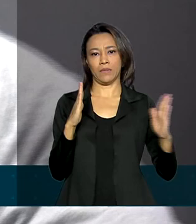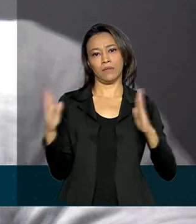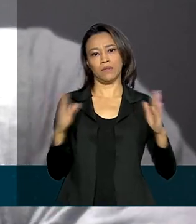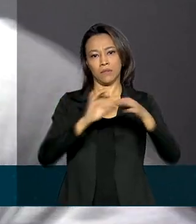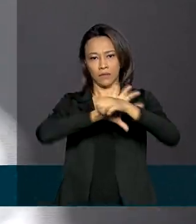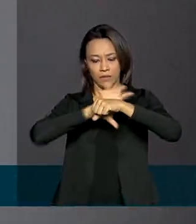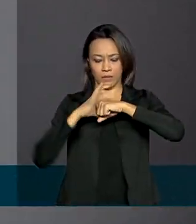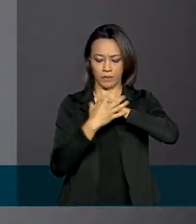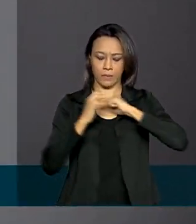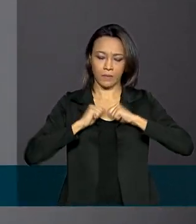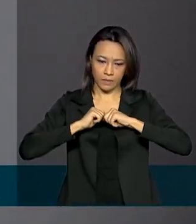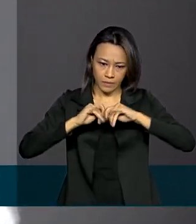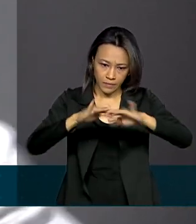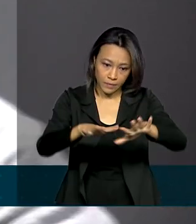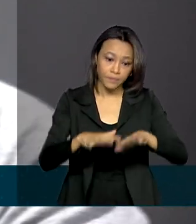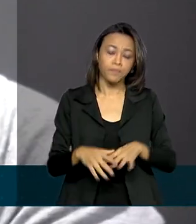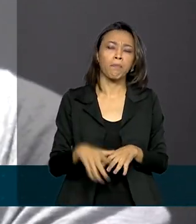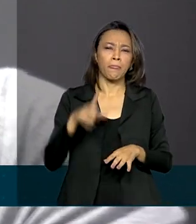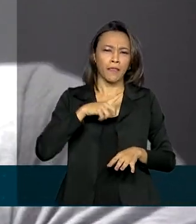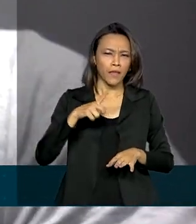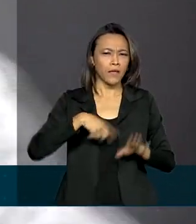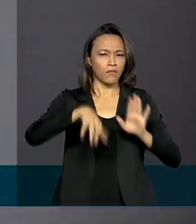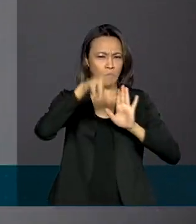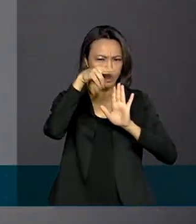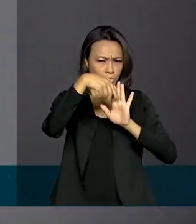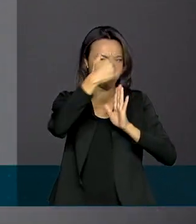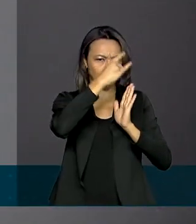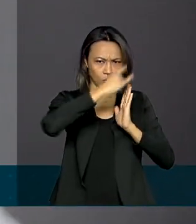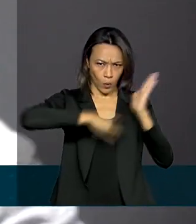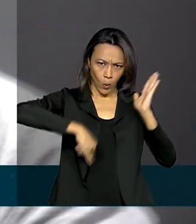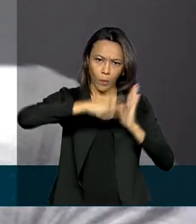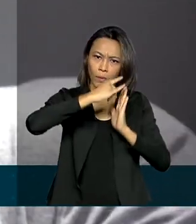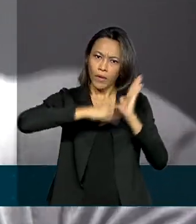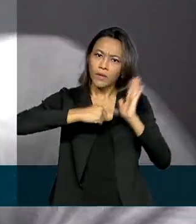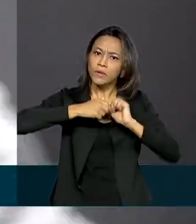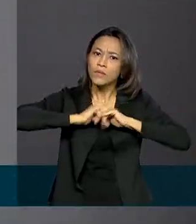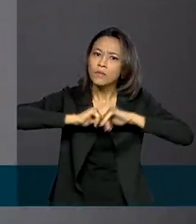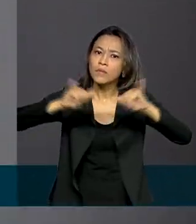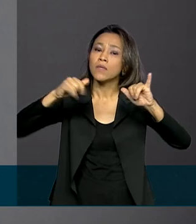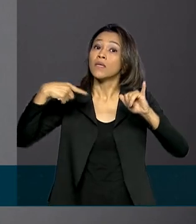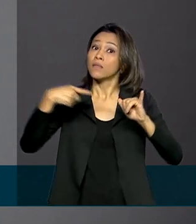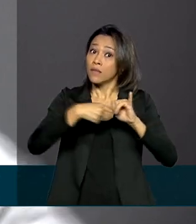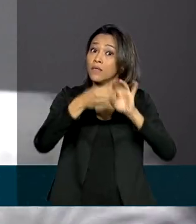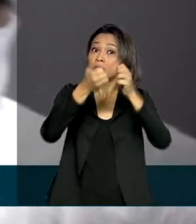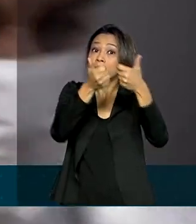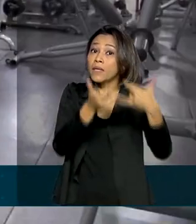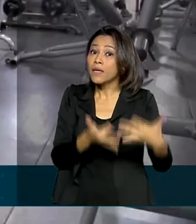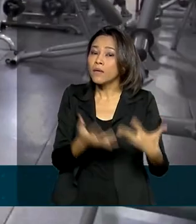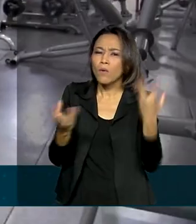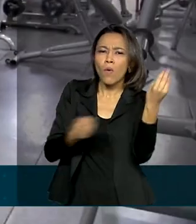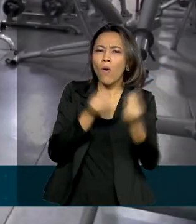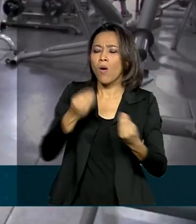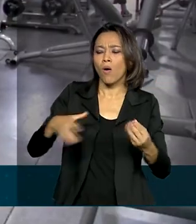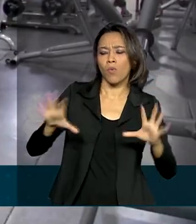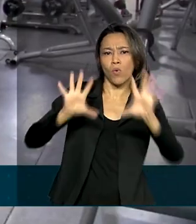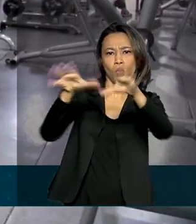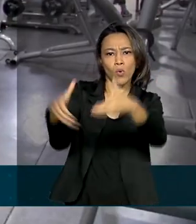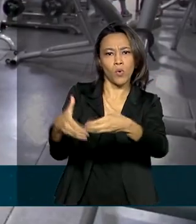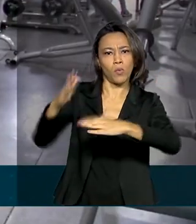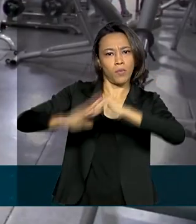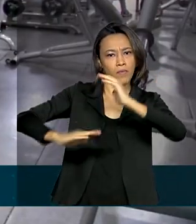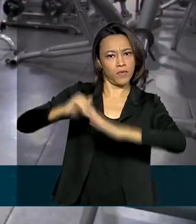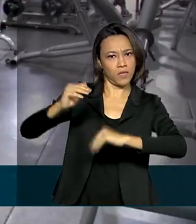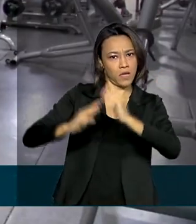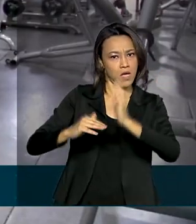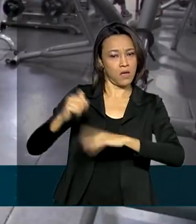da Covid-19. Uma resolução publicada no Diário Oficial definiu como os educadores físicos podem trabalhar dentro